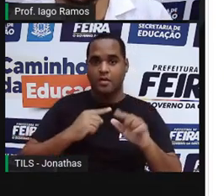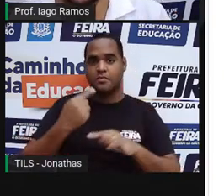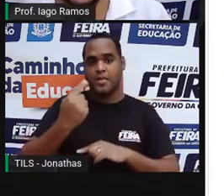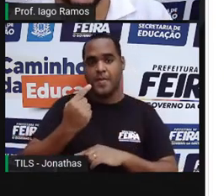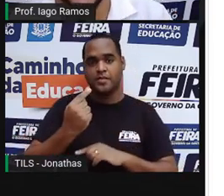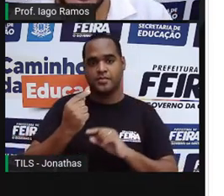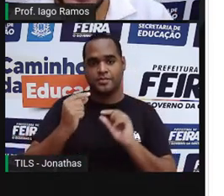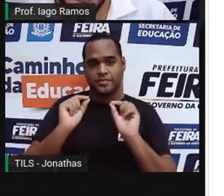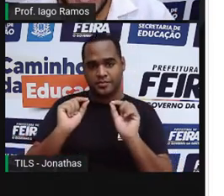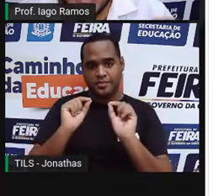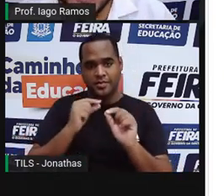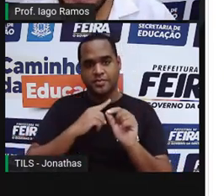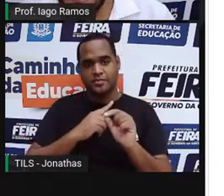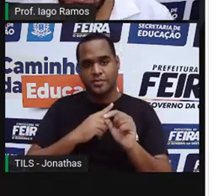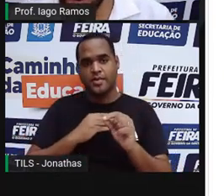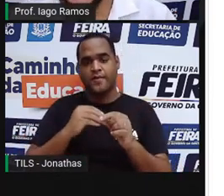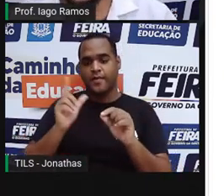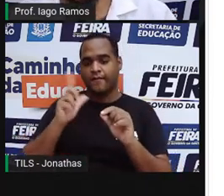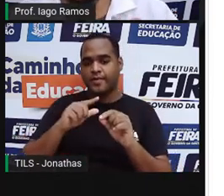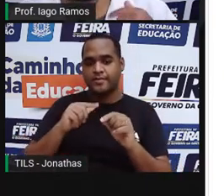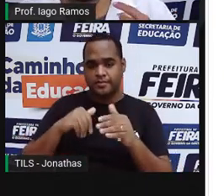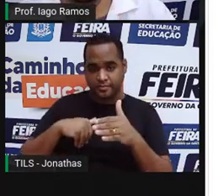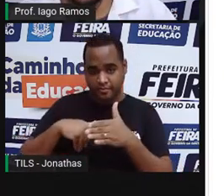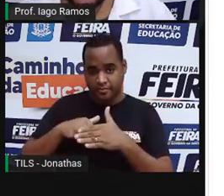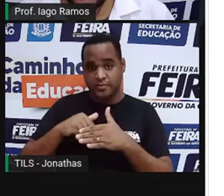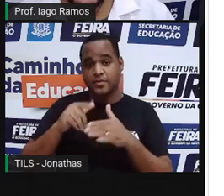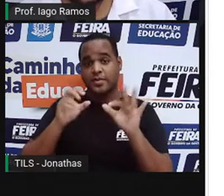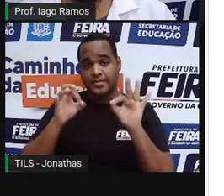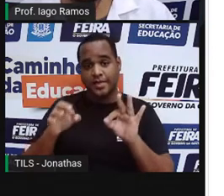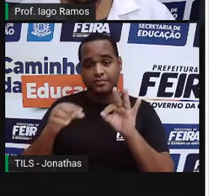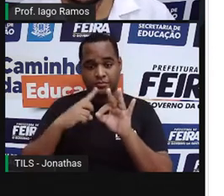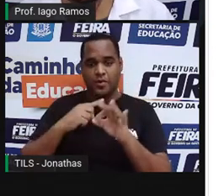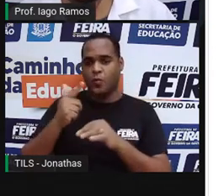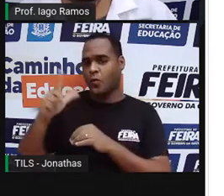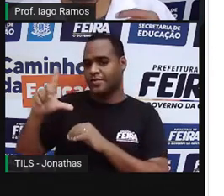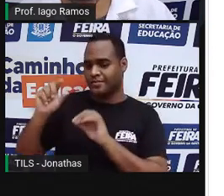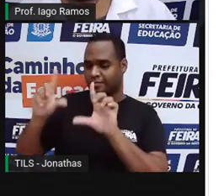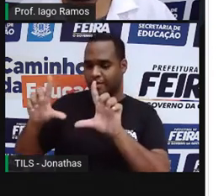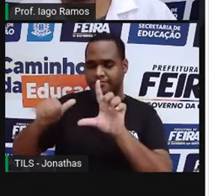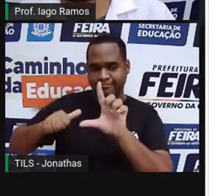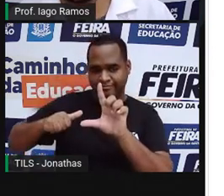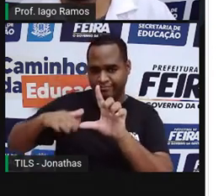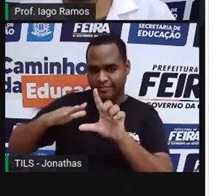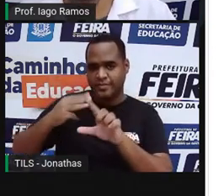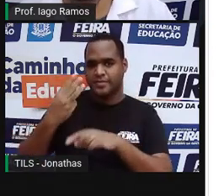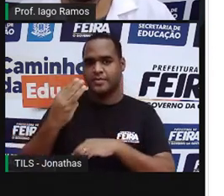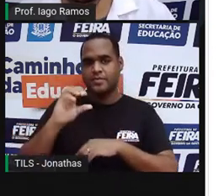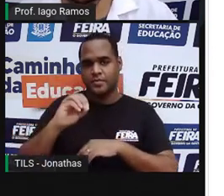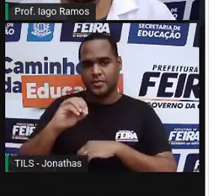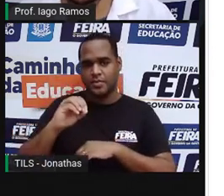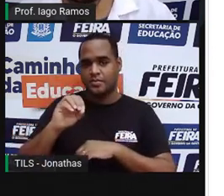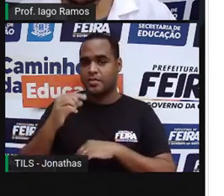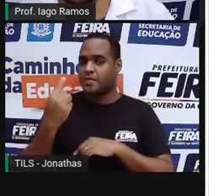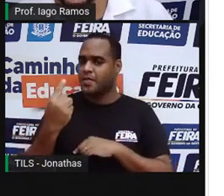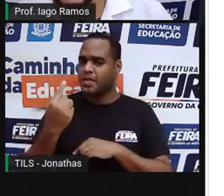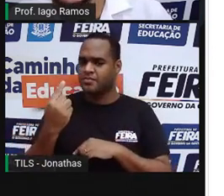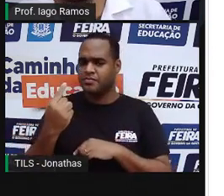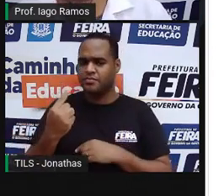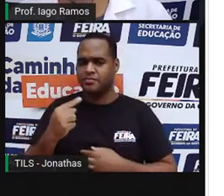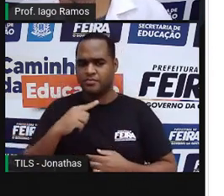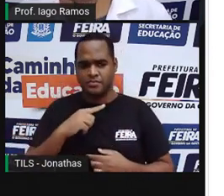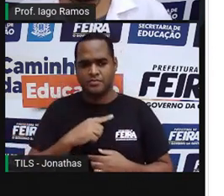tempo, é certo que outro gol é feito aos 30 minutos do primeiro tempo?